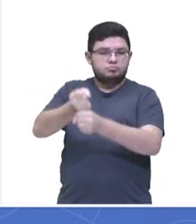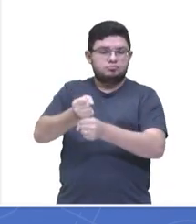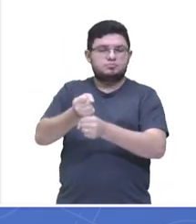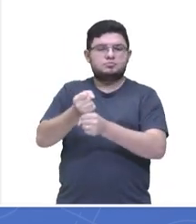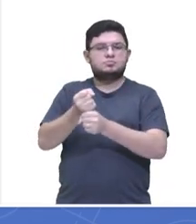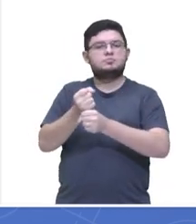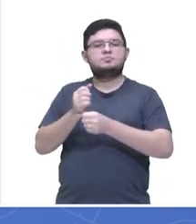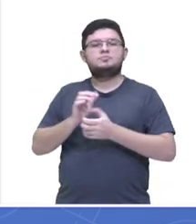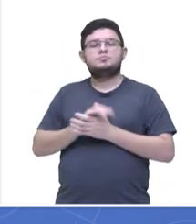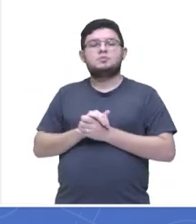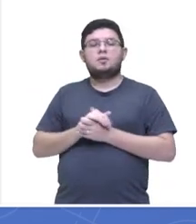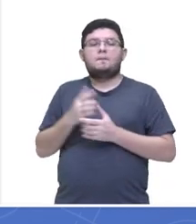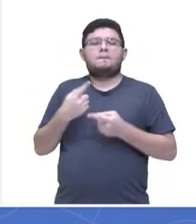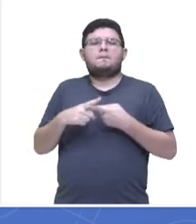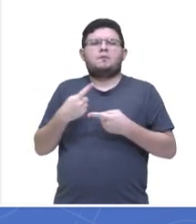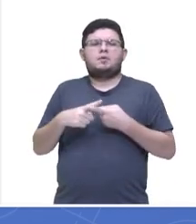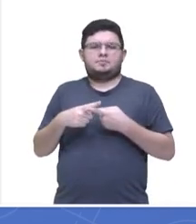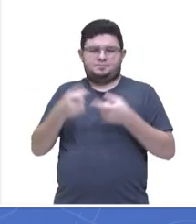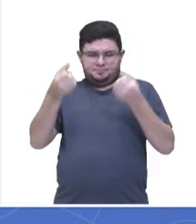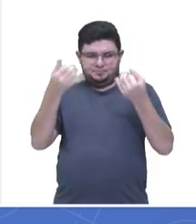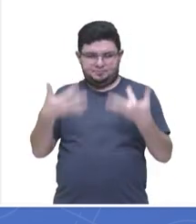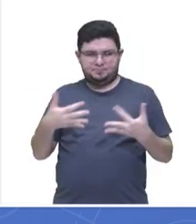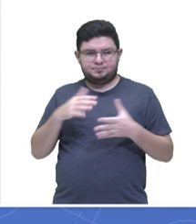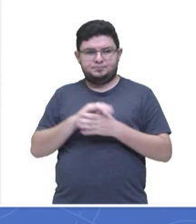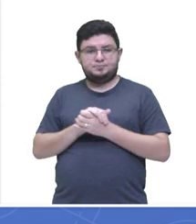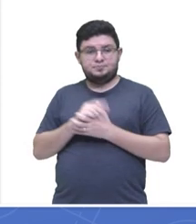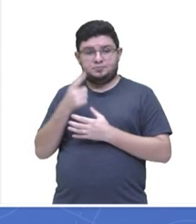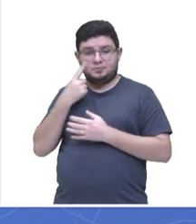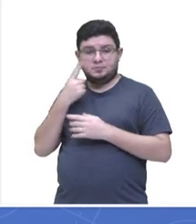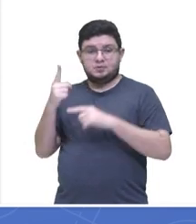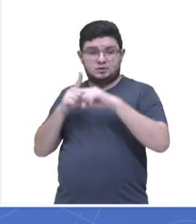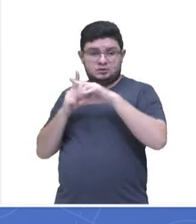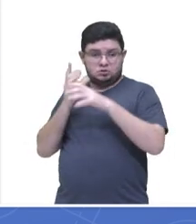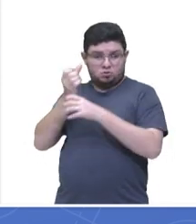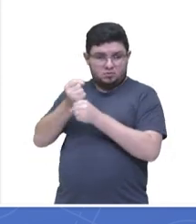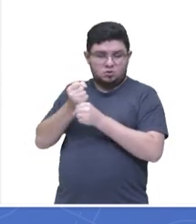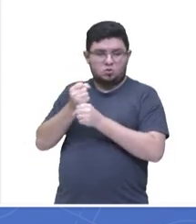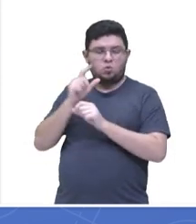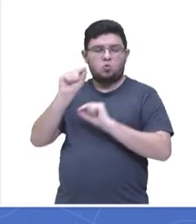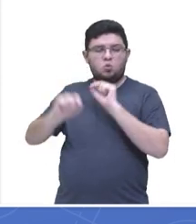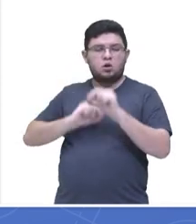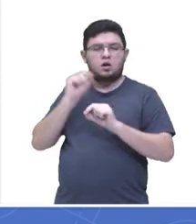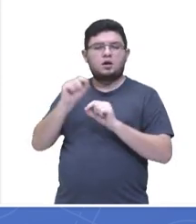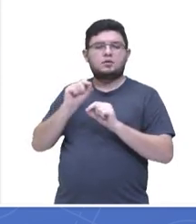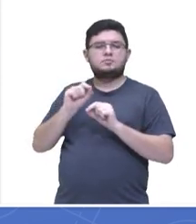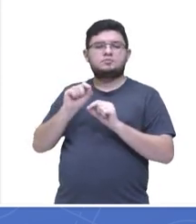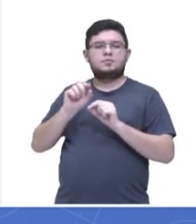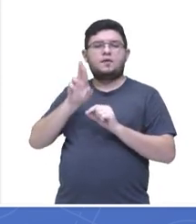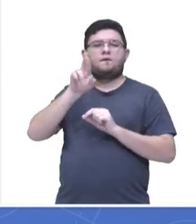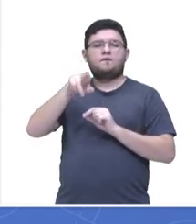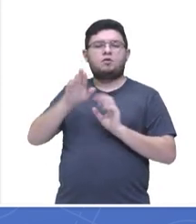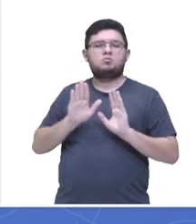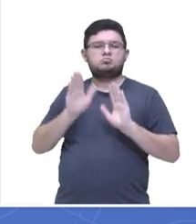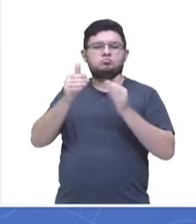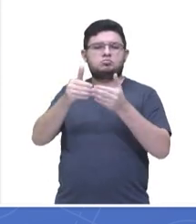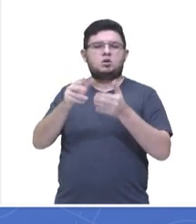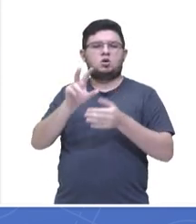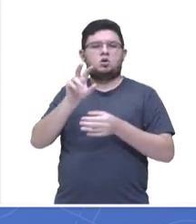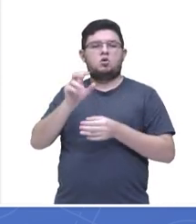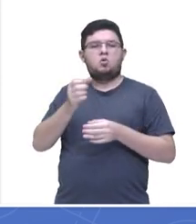Justamente porque esse somatório é referente a essa quantidade de 50 números.